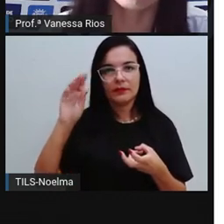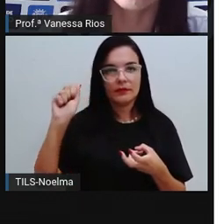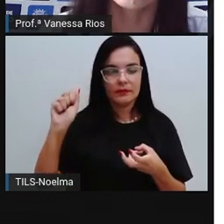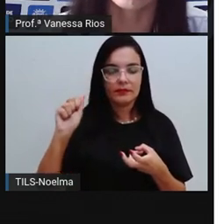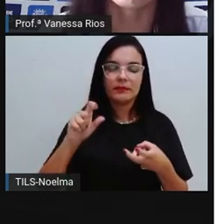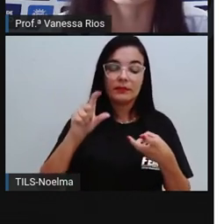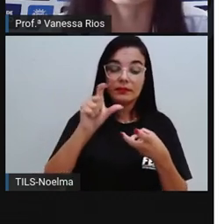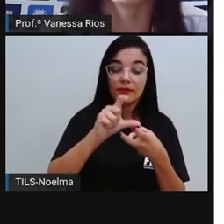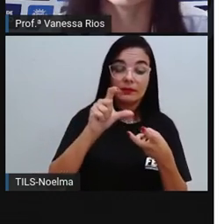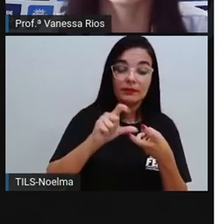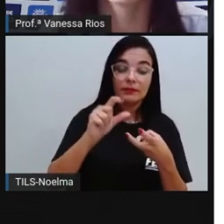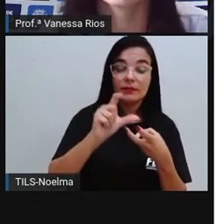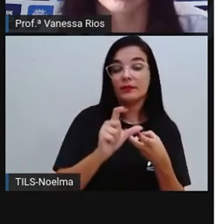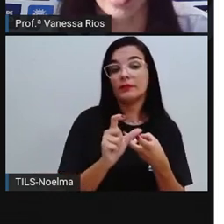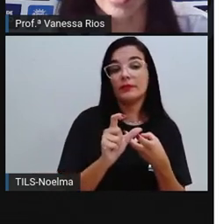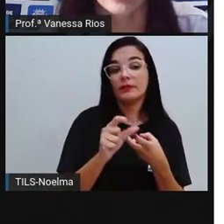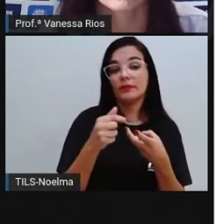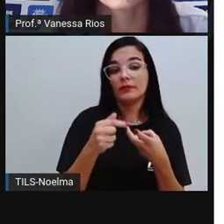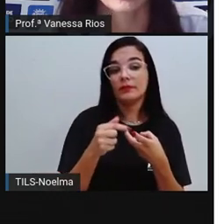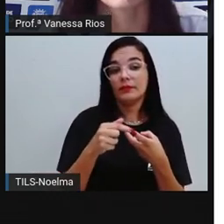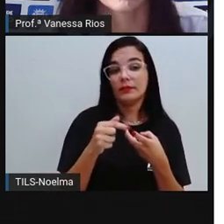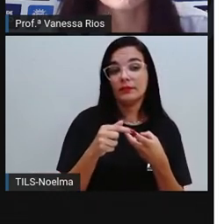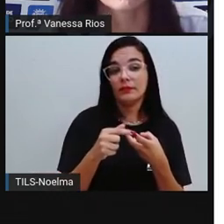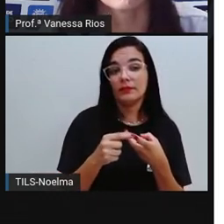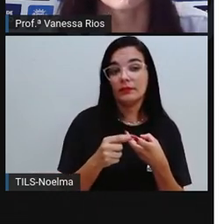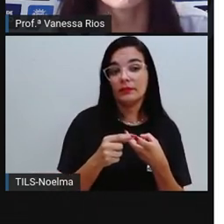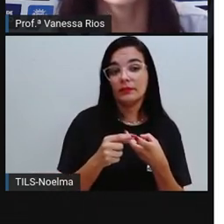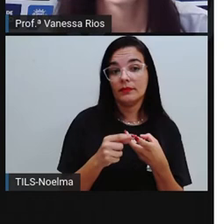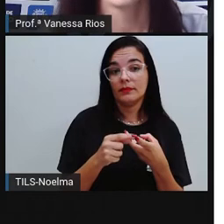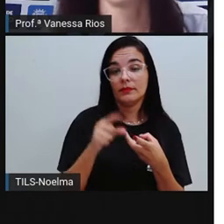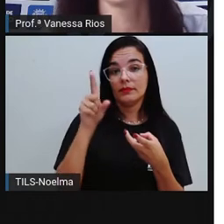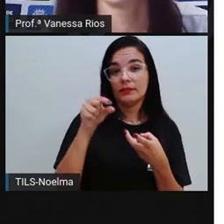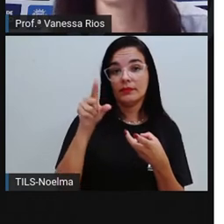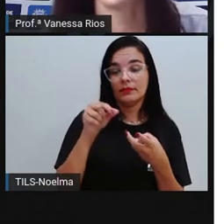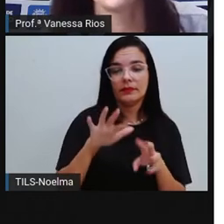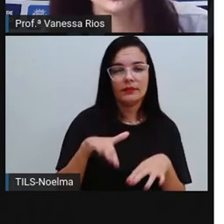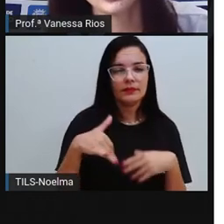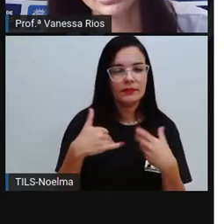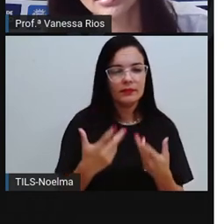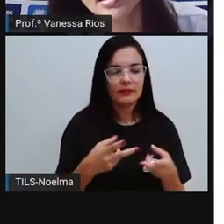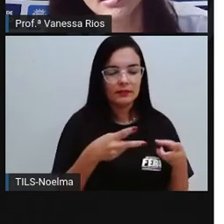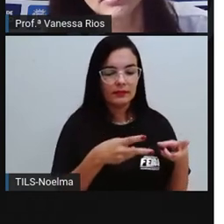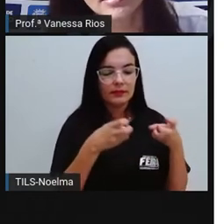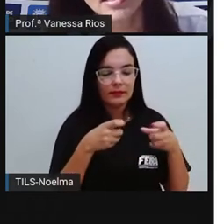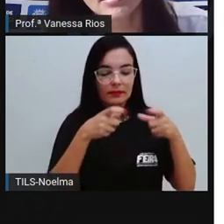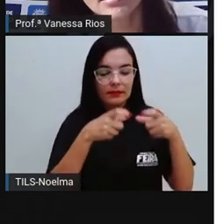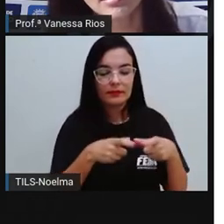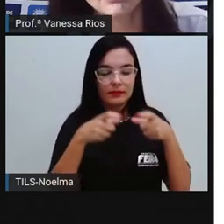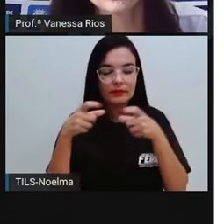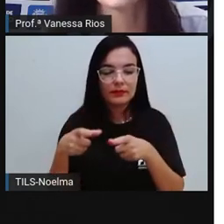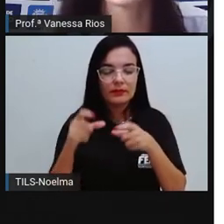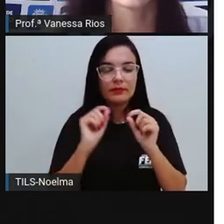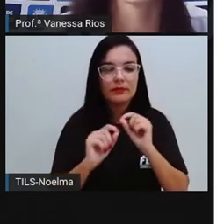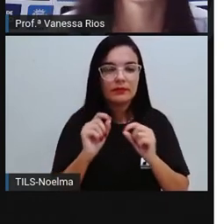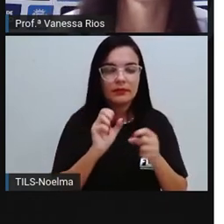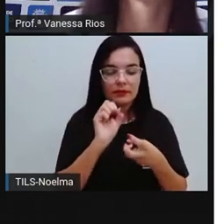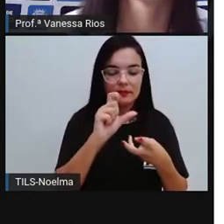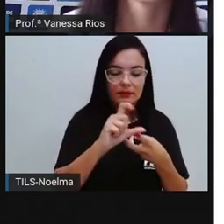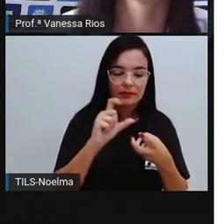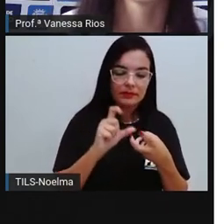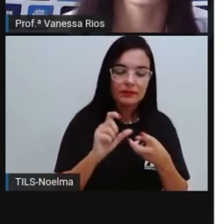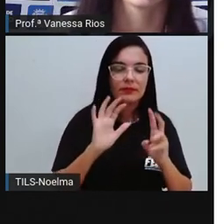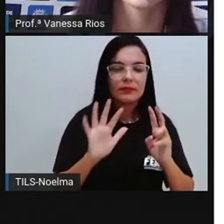sílaba tônica é a sílaba sá. Aqui está com acento. Observando a localização dessa sílaba, a gente já